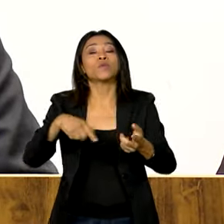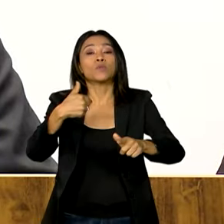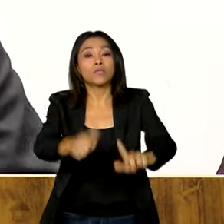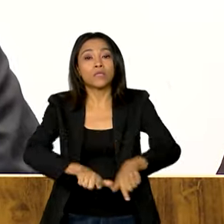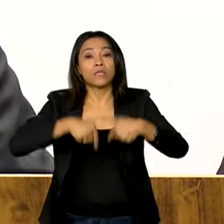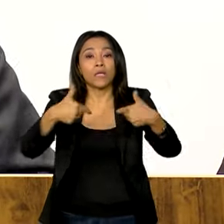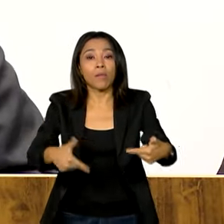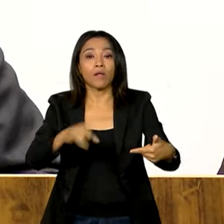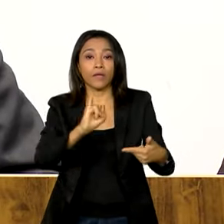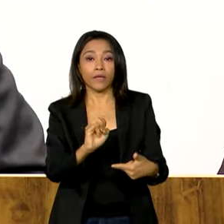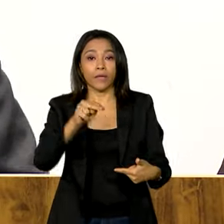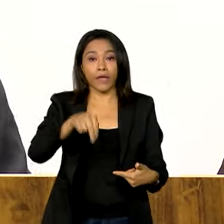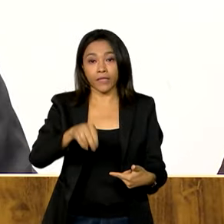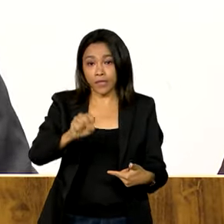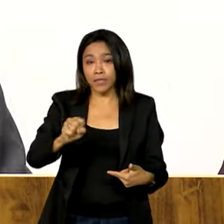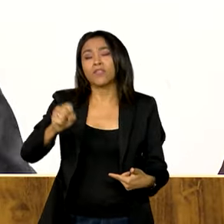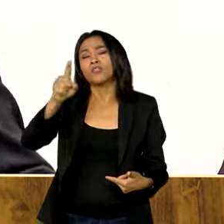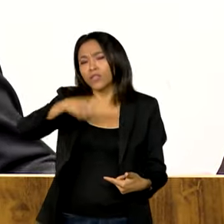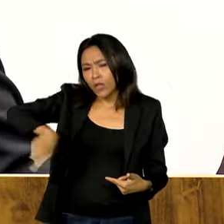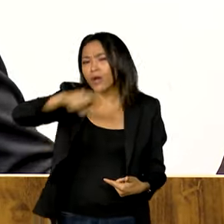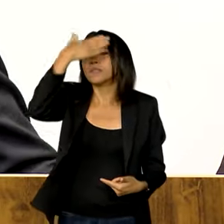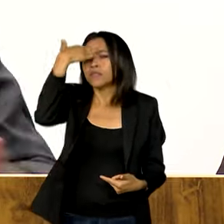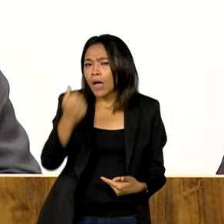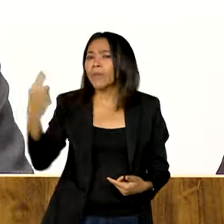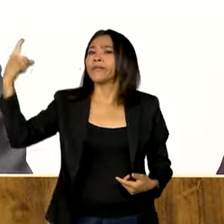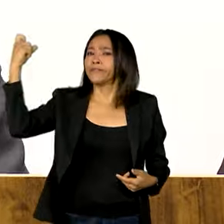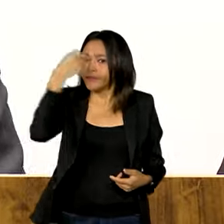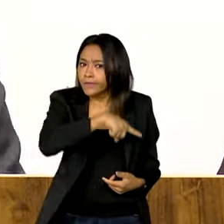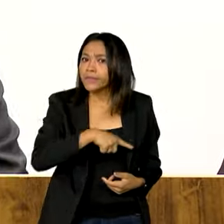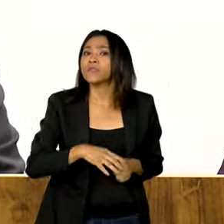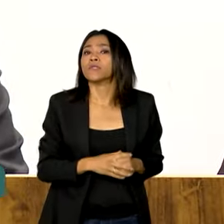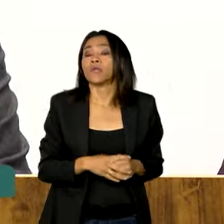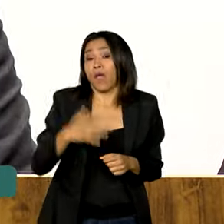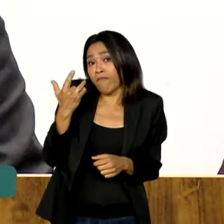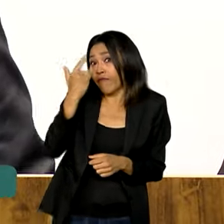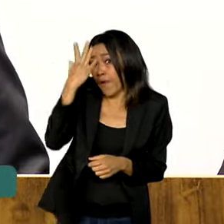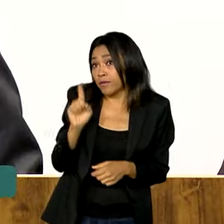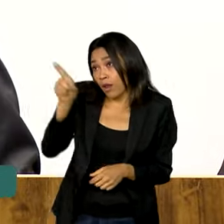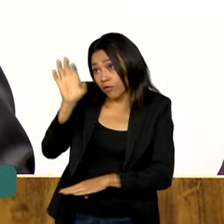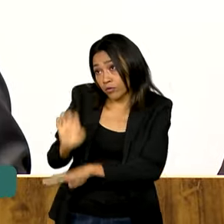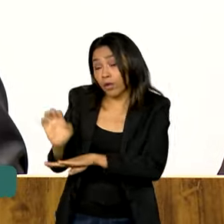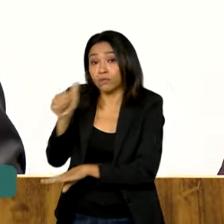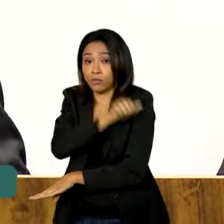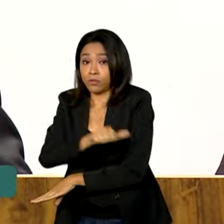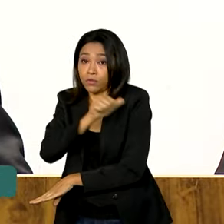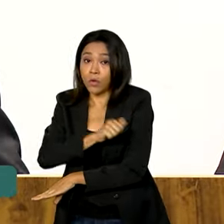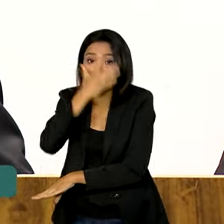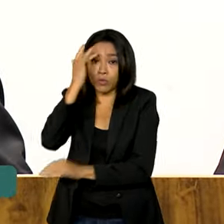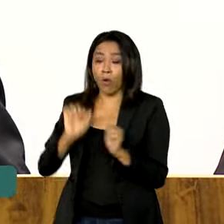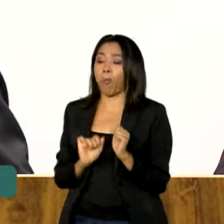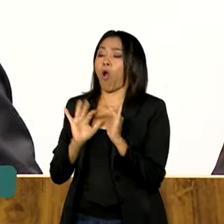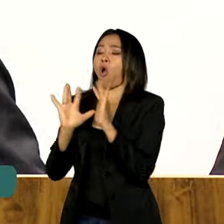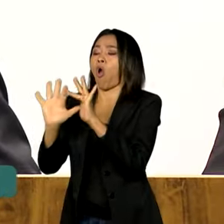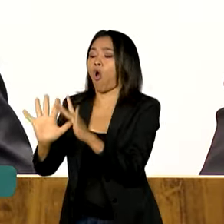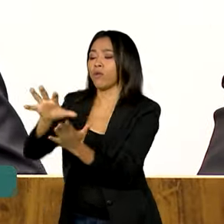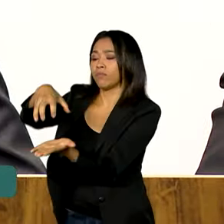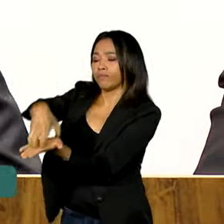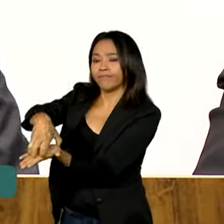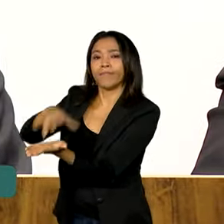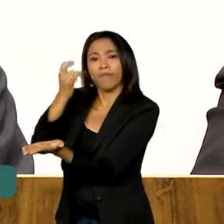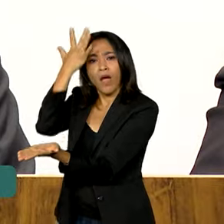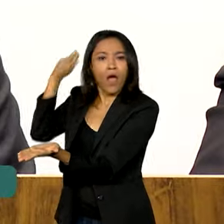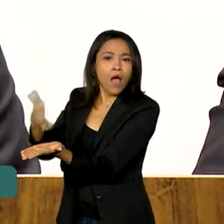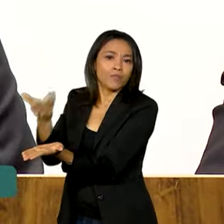gente sabe a dificuldade que existe nesse país, porque é fácil, às vezes, ministro, lá no Rio de Janeiro, as pessoas se dirigirem a uma agência do INSS, é